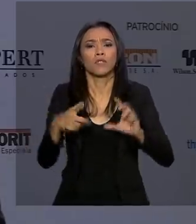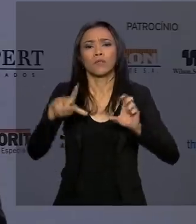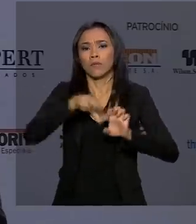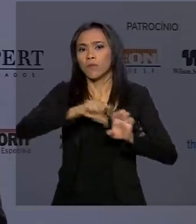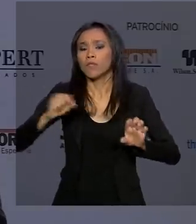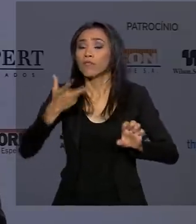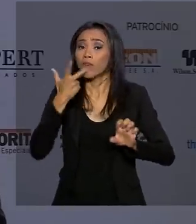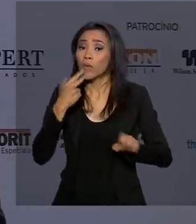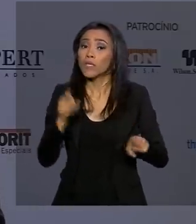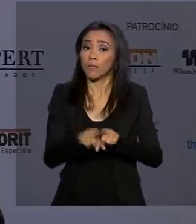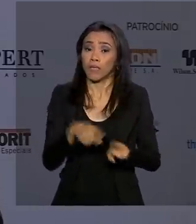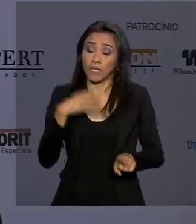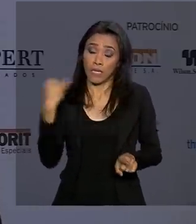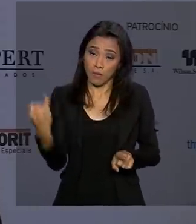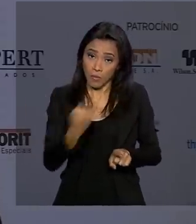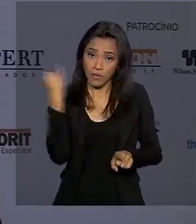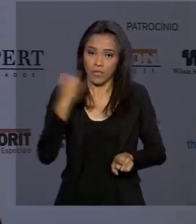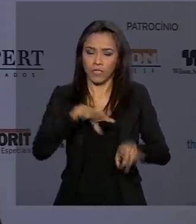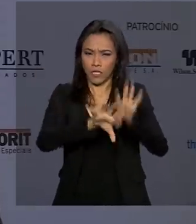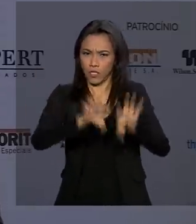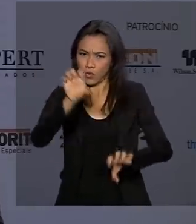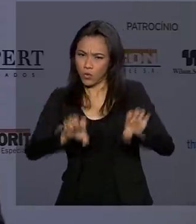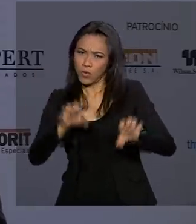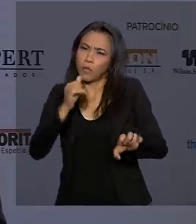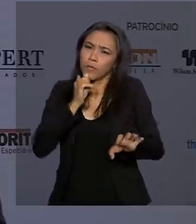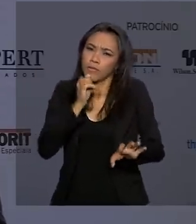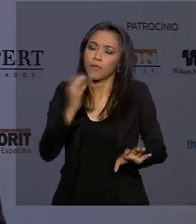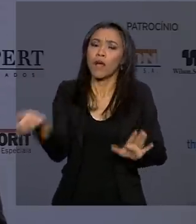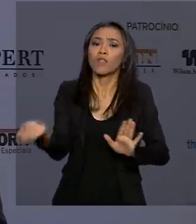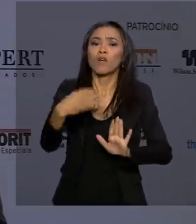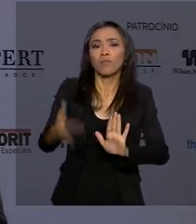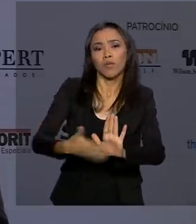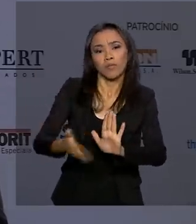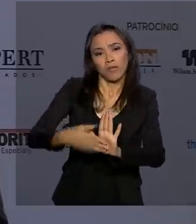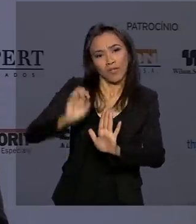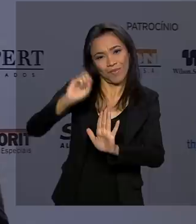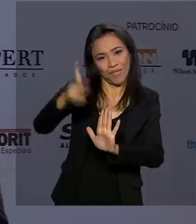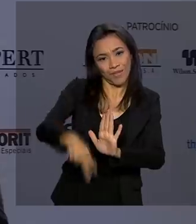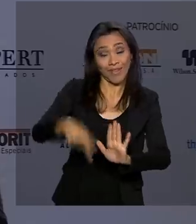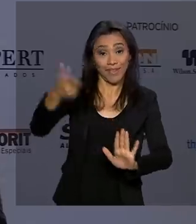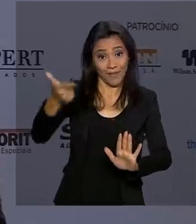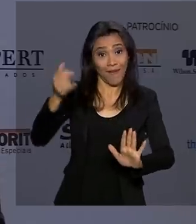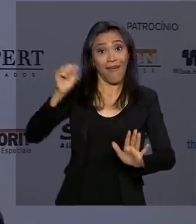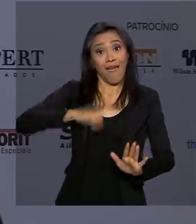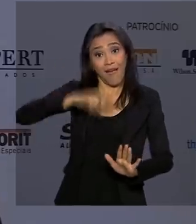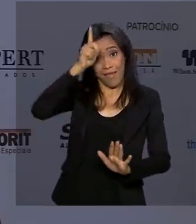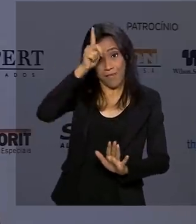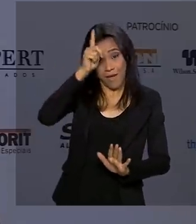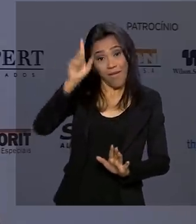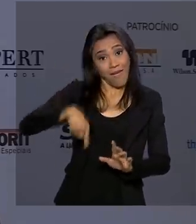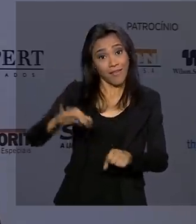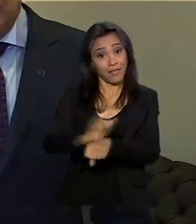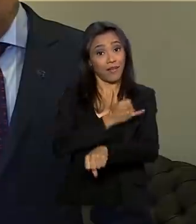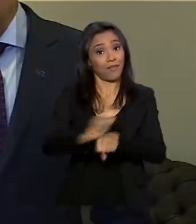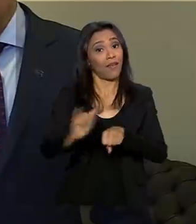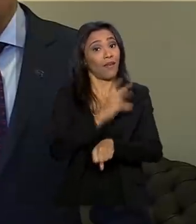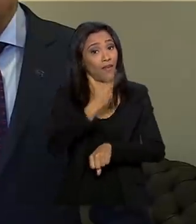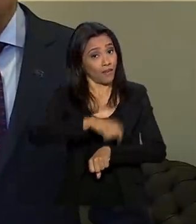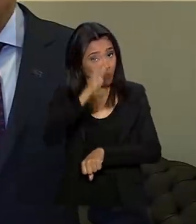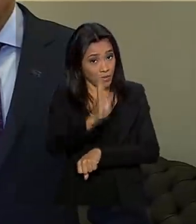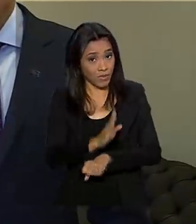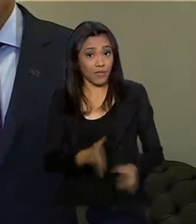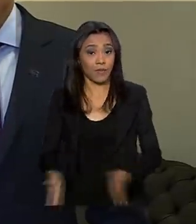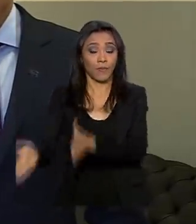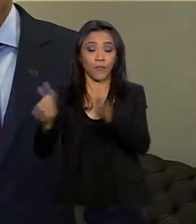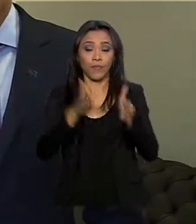importância das reformas estruturais, como a nova previdência, e disse que a Alemanha é um mercado estratégico para o Brasil. Inúmeros